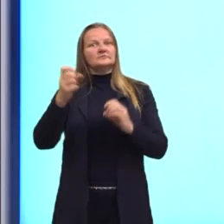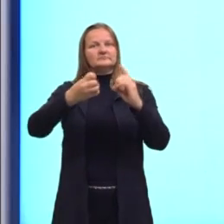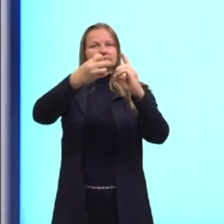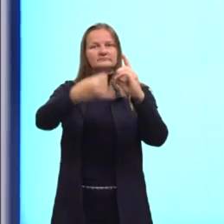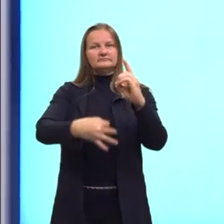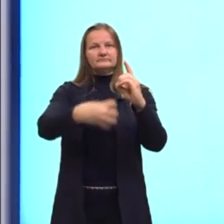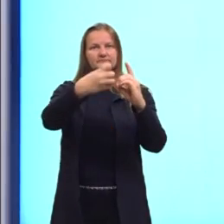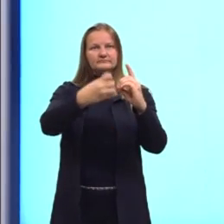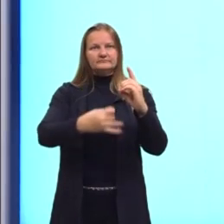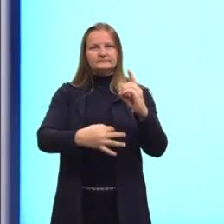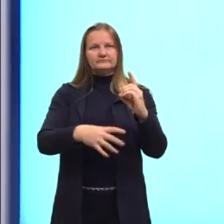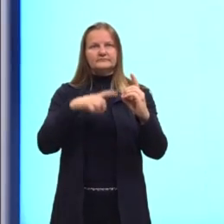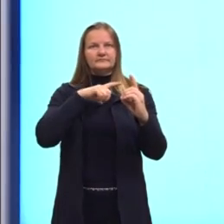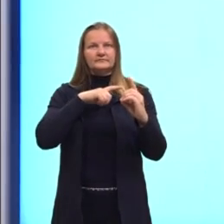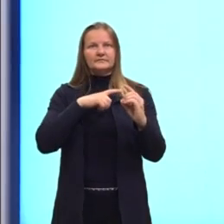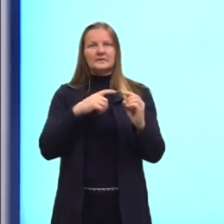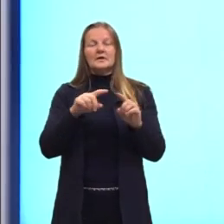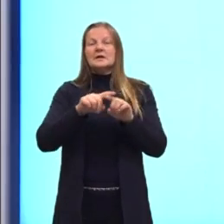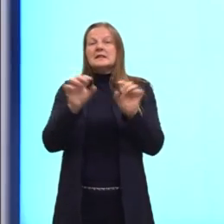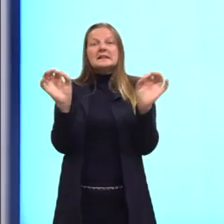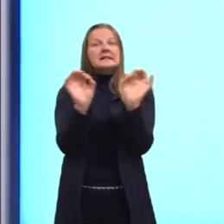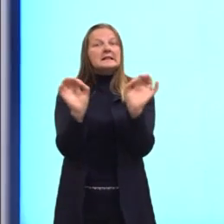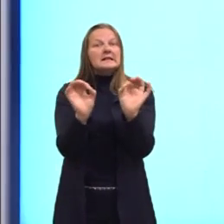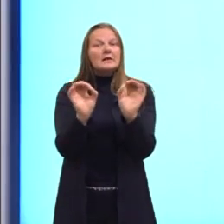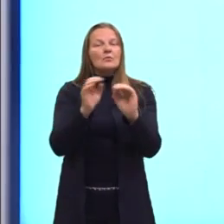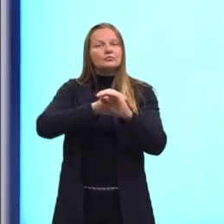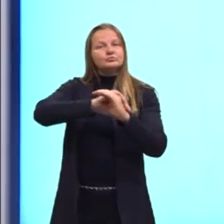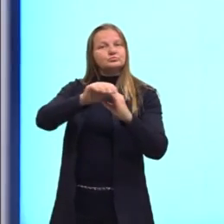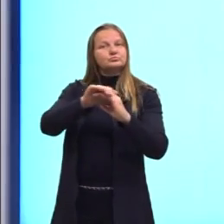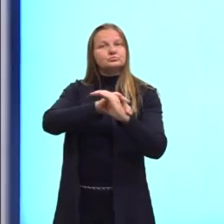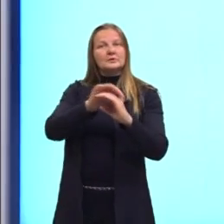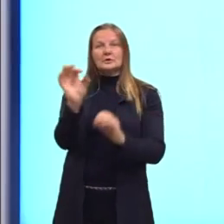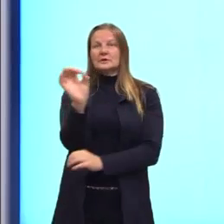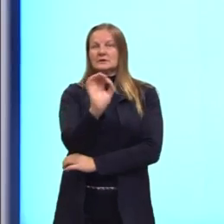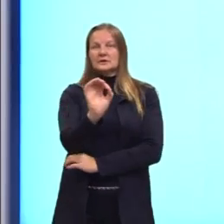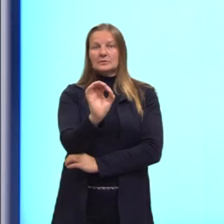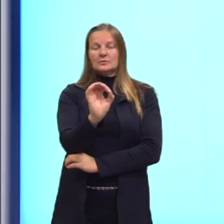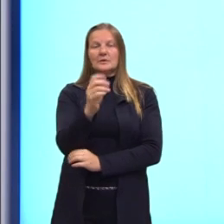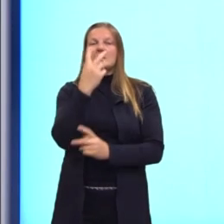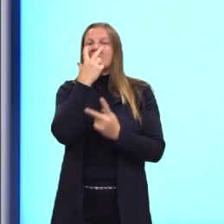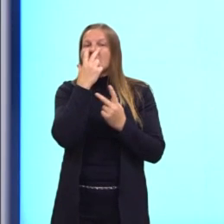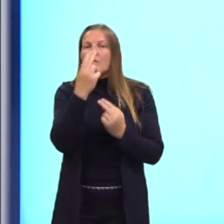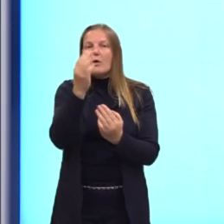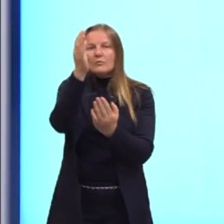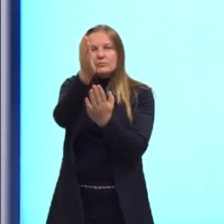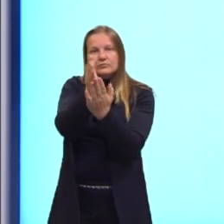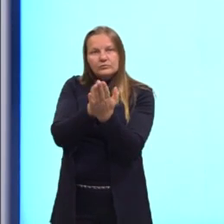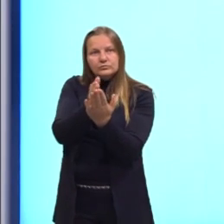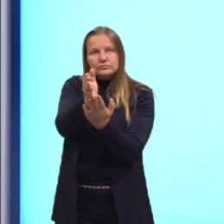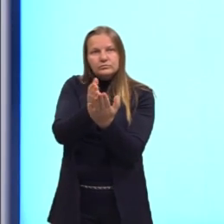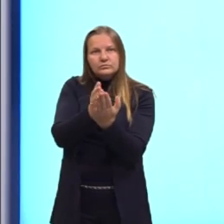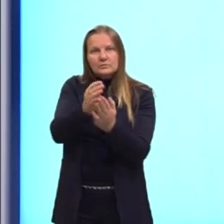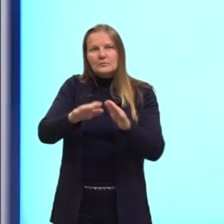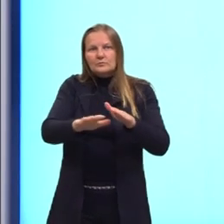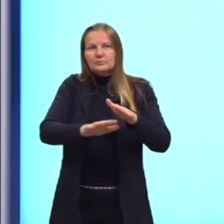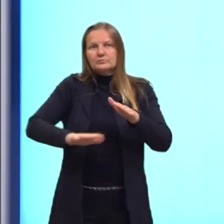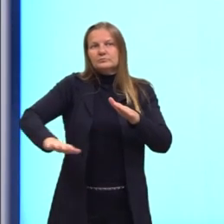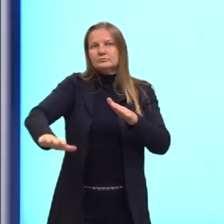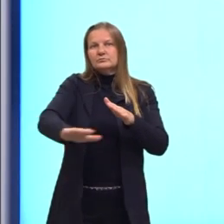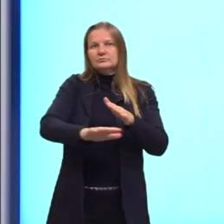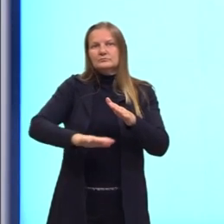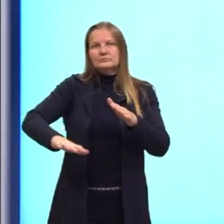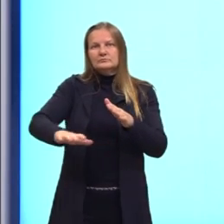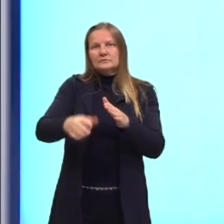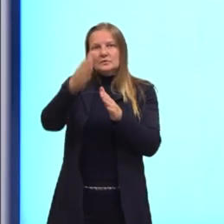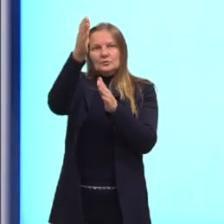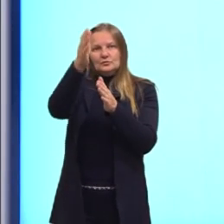quando nós temos os poliedros não convexos, a mesma coisa foi feita. Nós traçamos ali um plano sobre uma